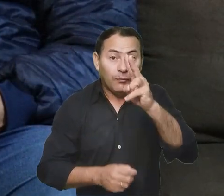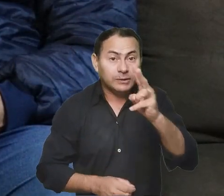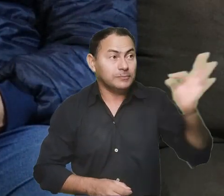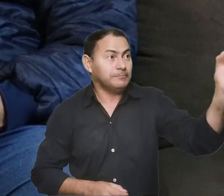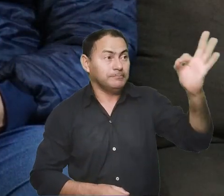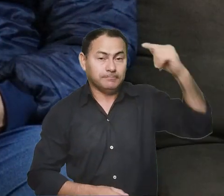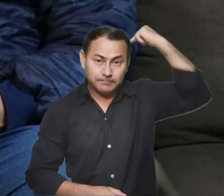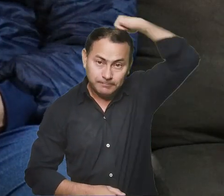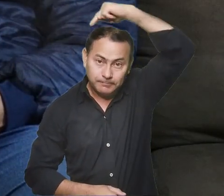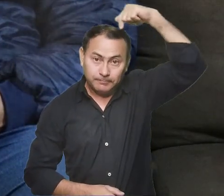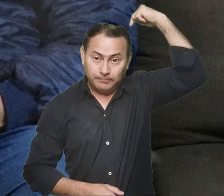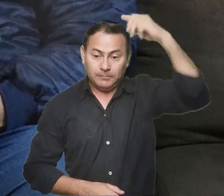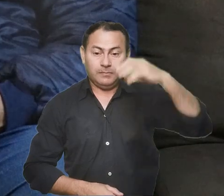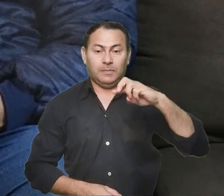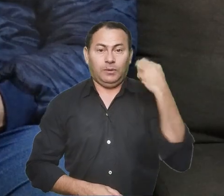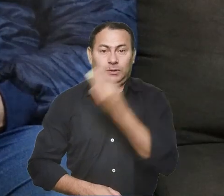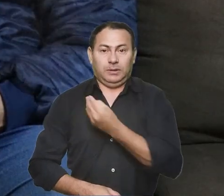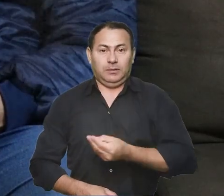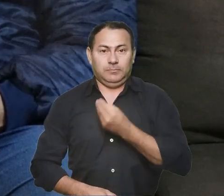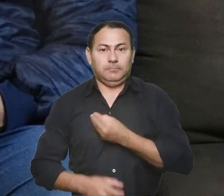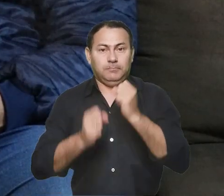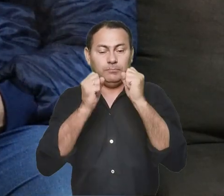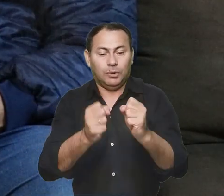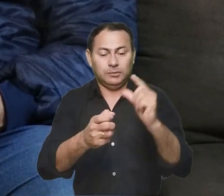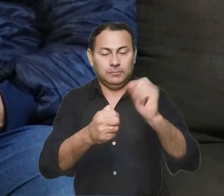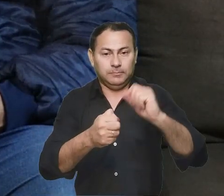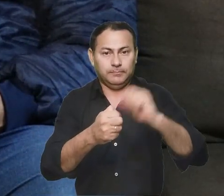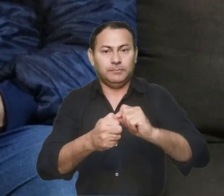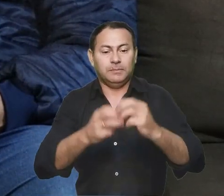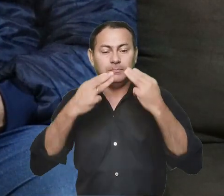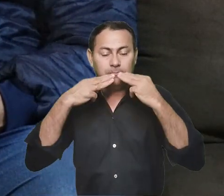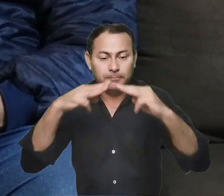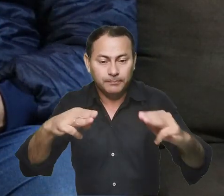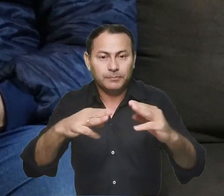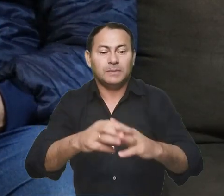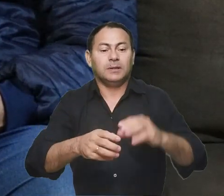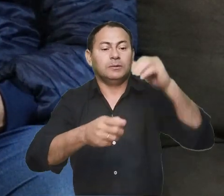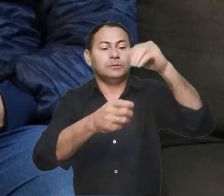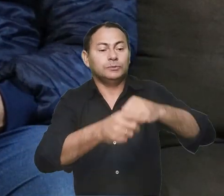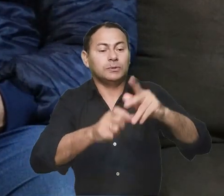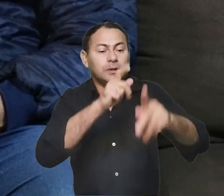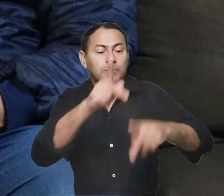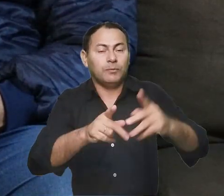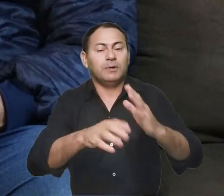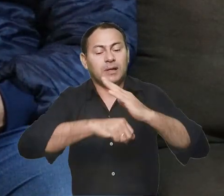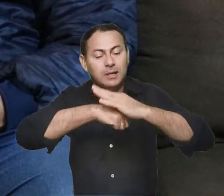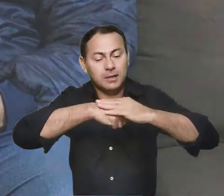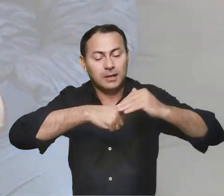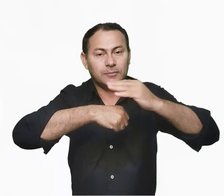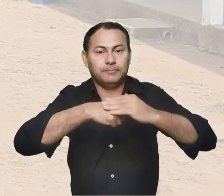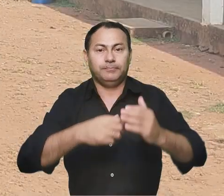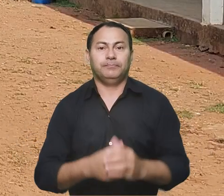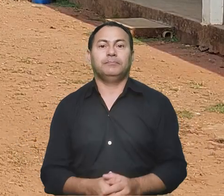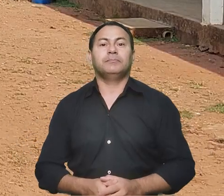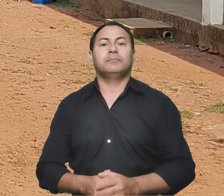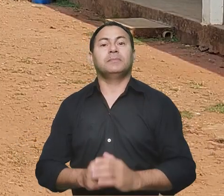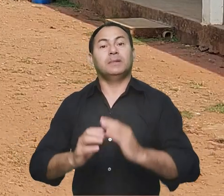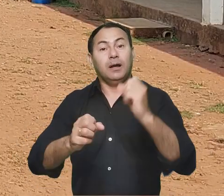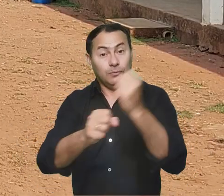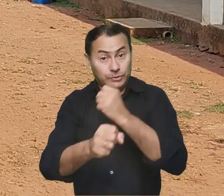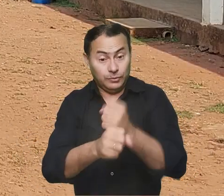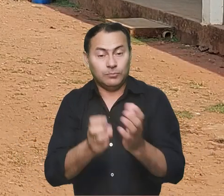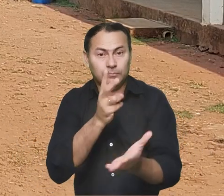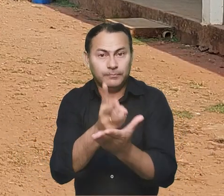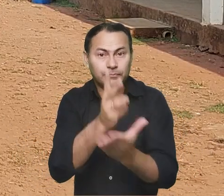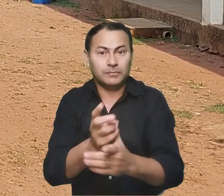do Espírito Santo em nossas vidas para poder realizar essa missão no meio daquele povo querido. E a obra